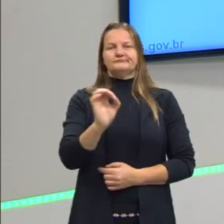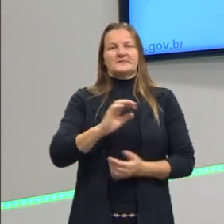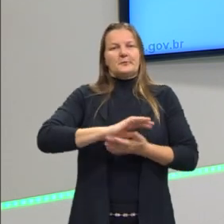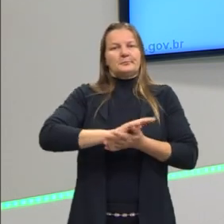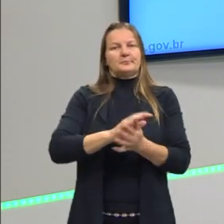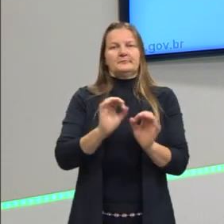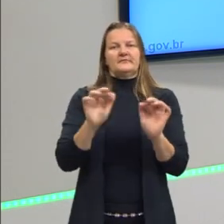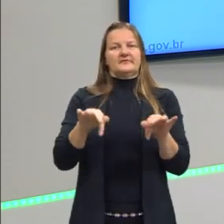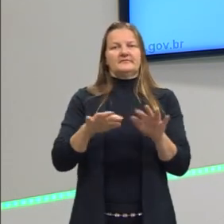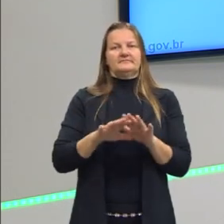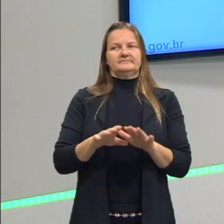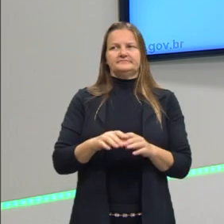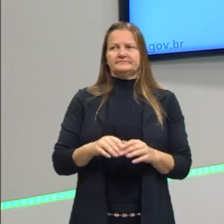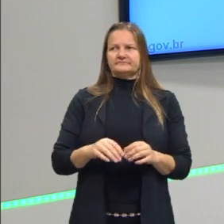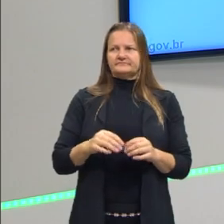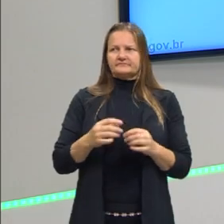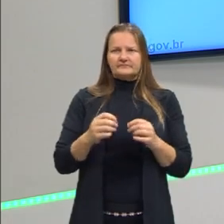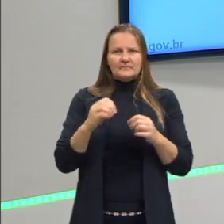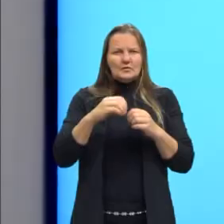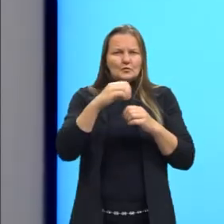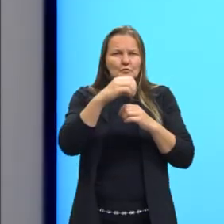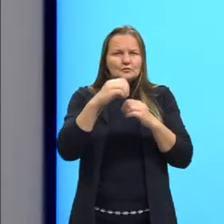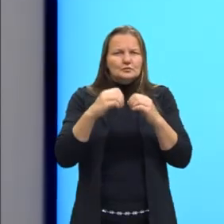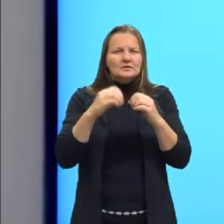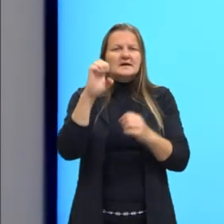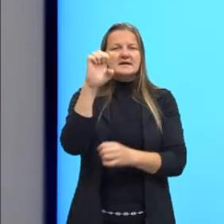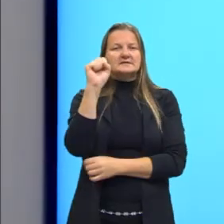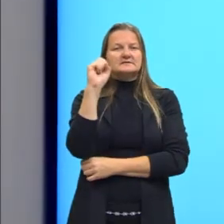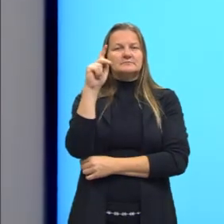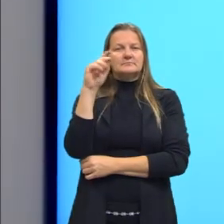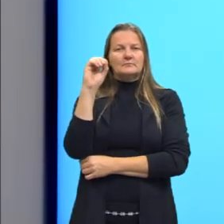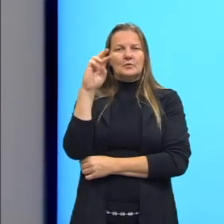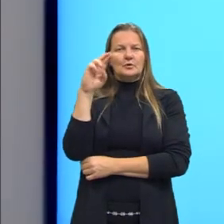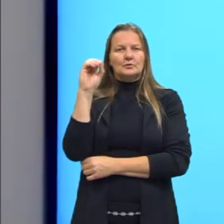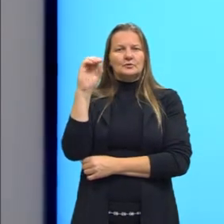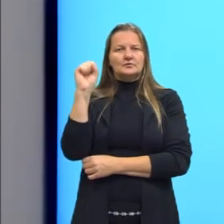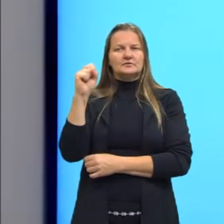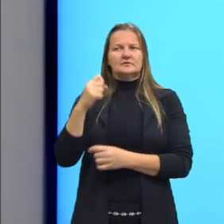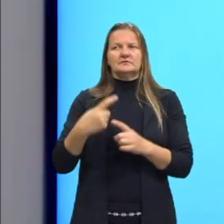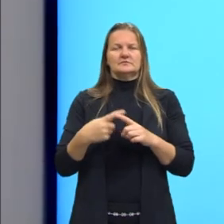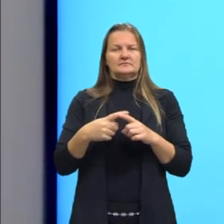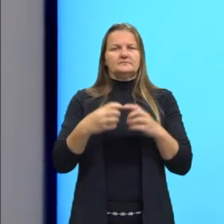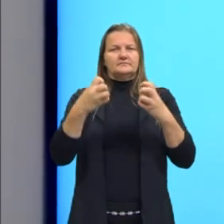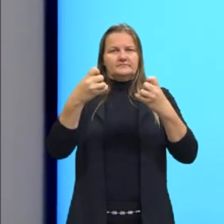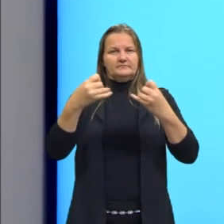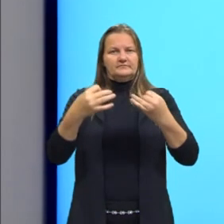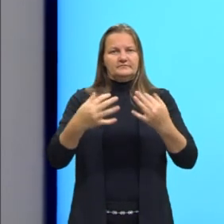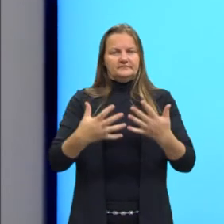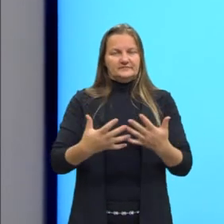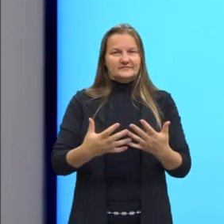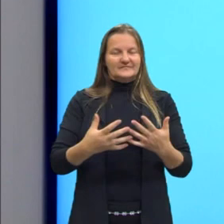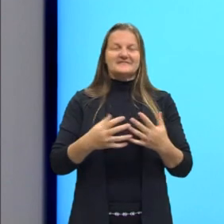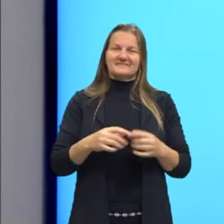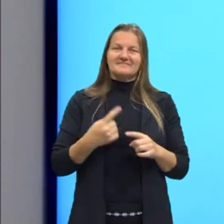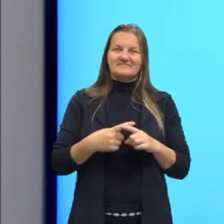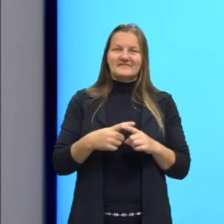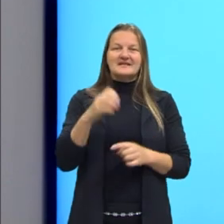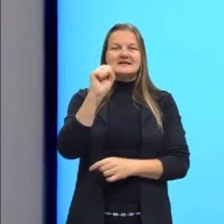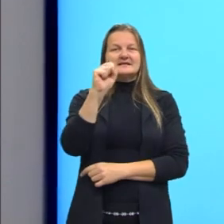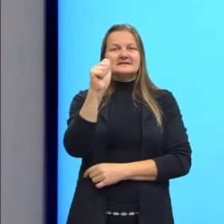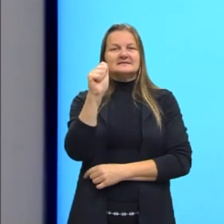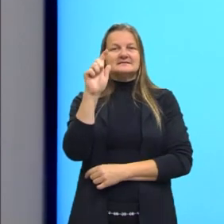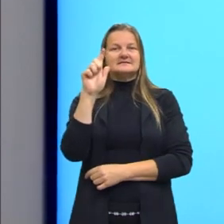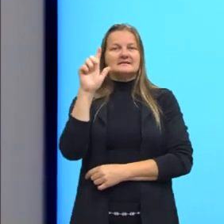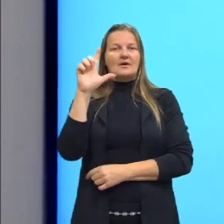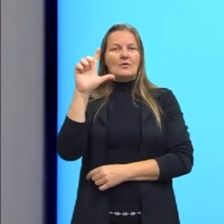reproduzir e formar os seus esporos. Então, é dessa forma que funciona a salga, que